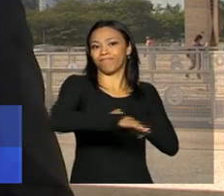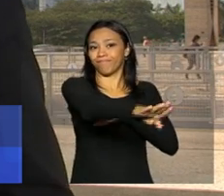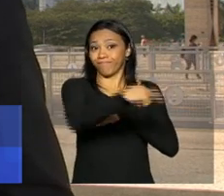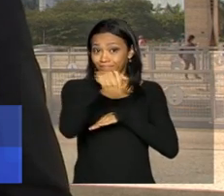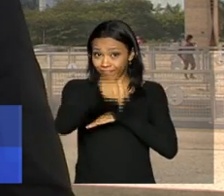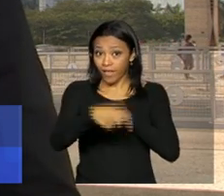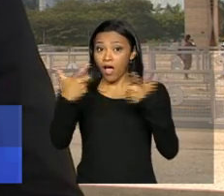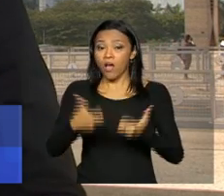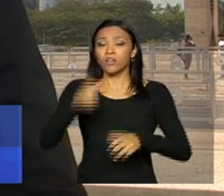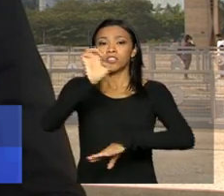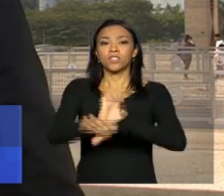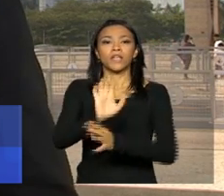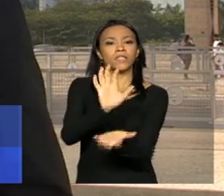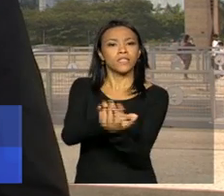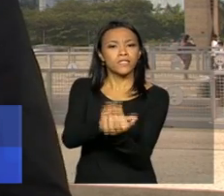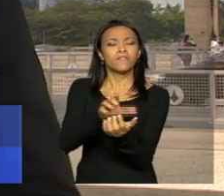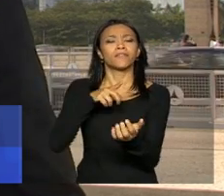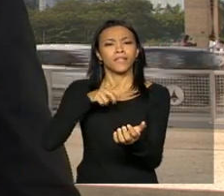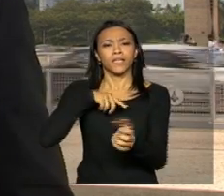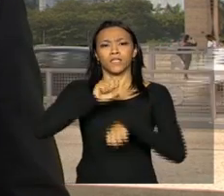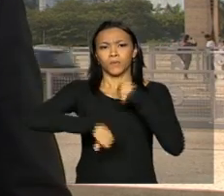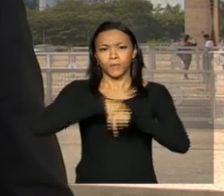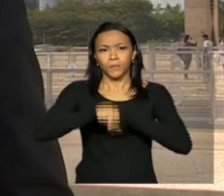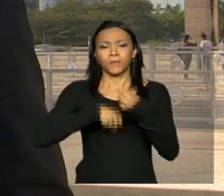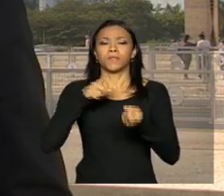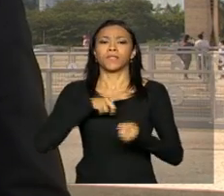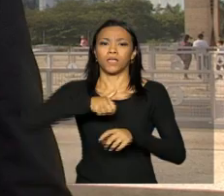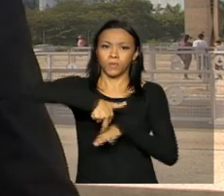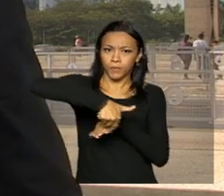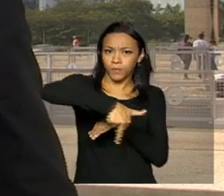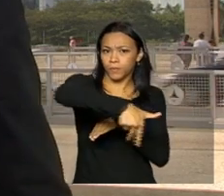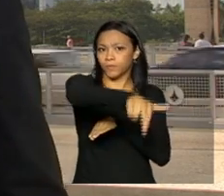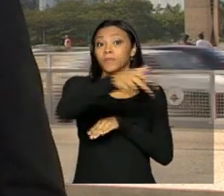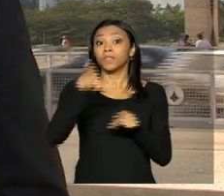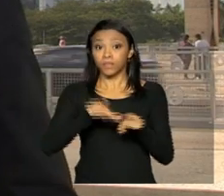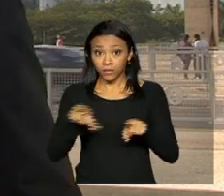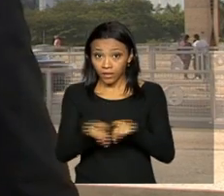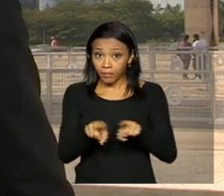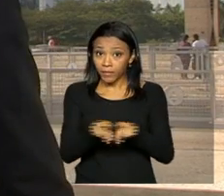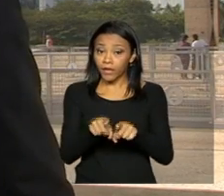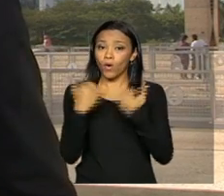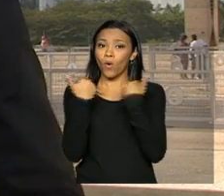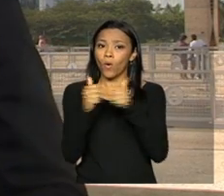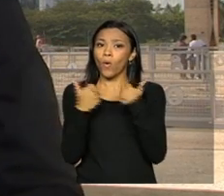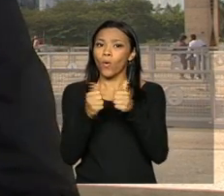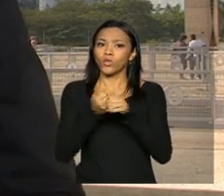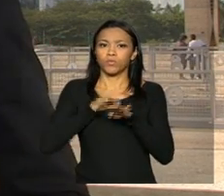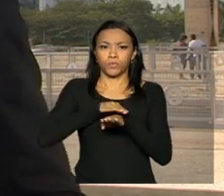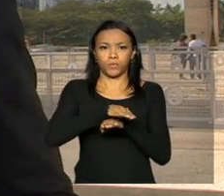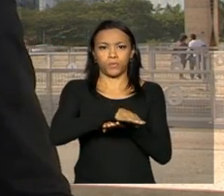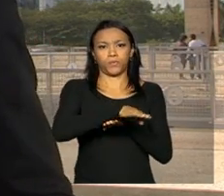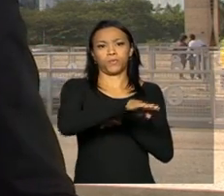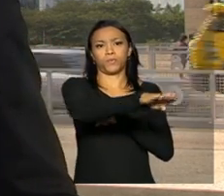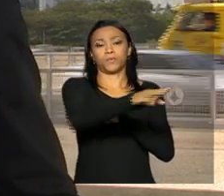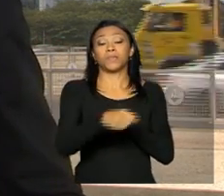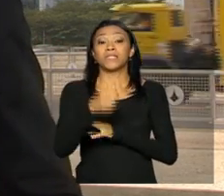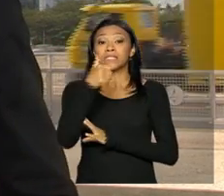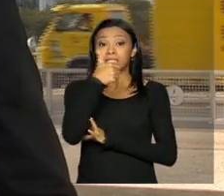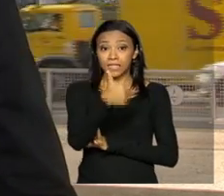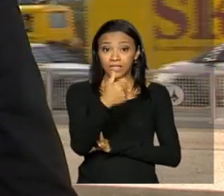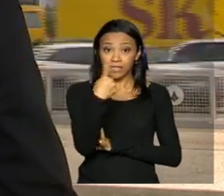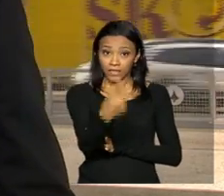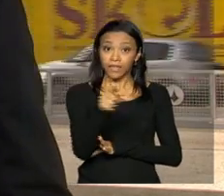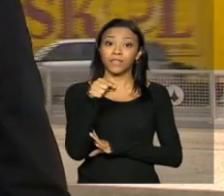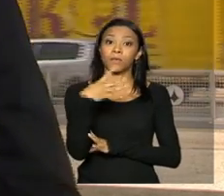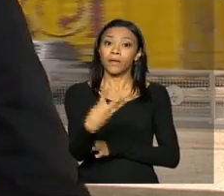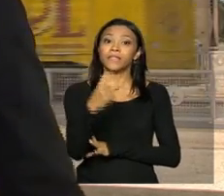vai contar com ciclovia, calçada e uma via exclusiva para ônibus, que vai beneficiar 145 mil passageiros